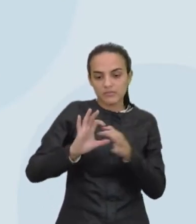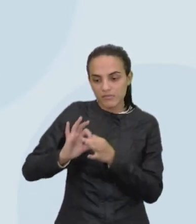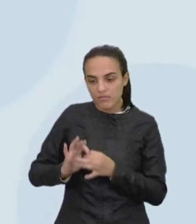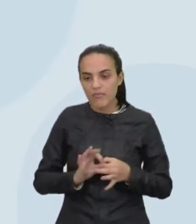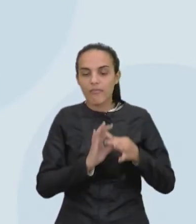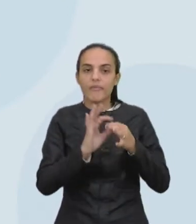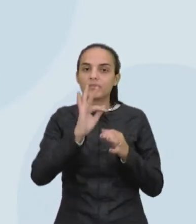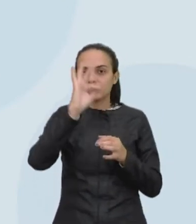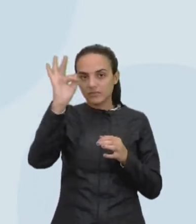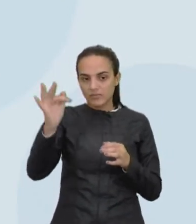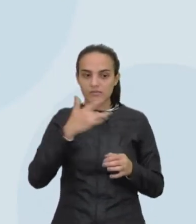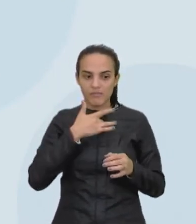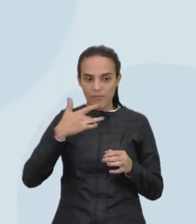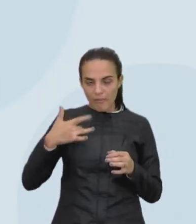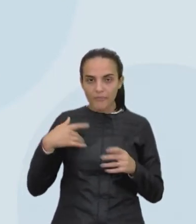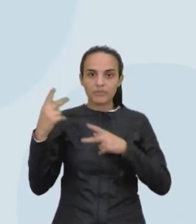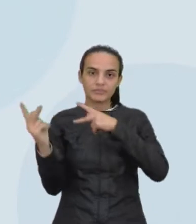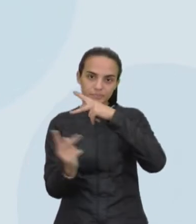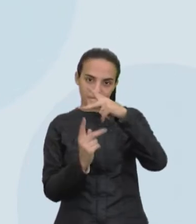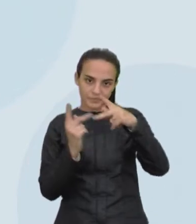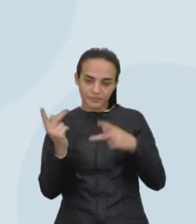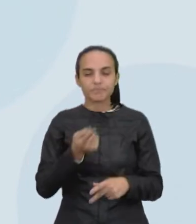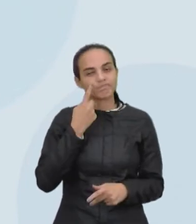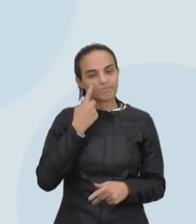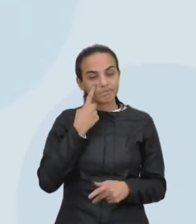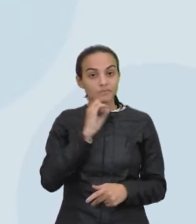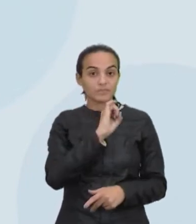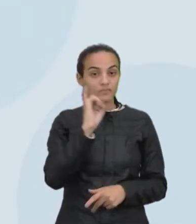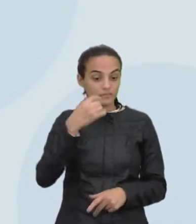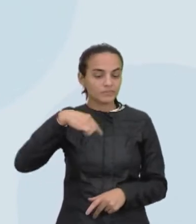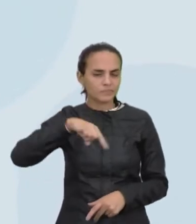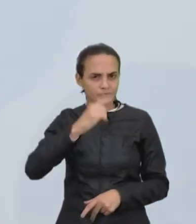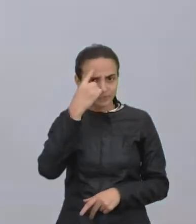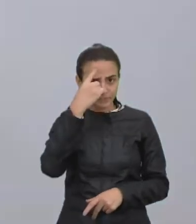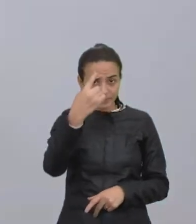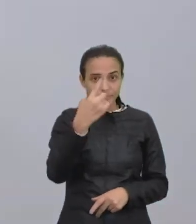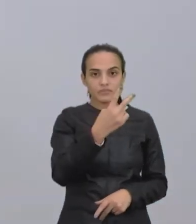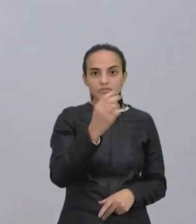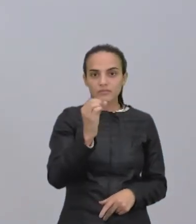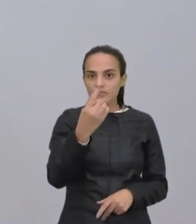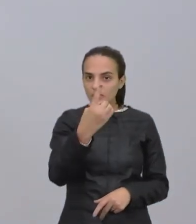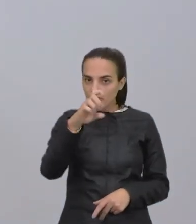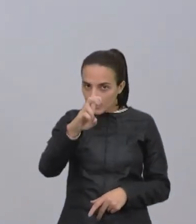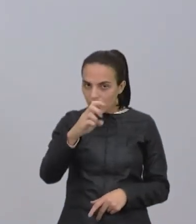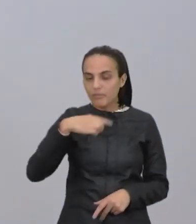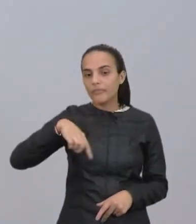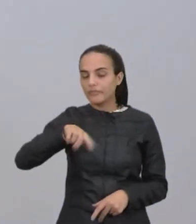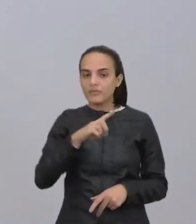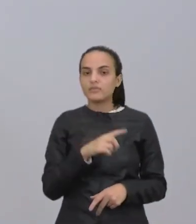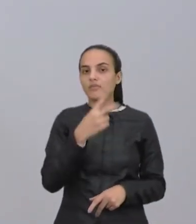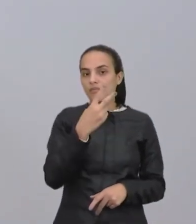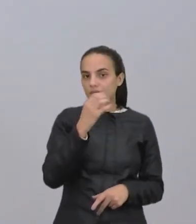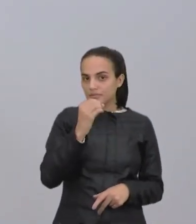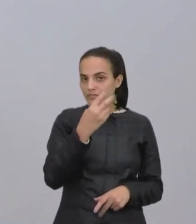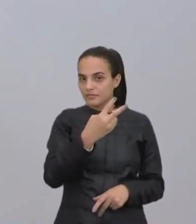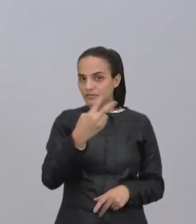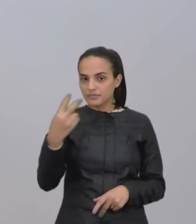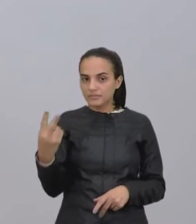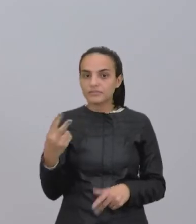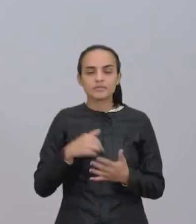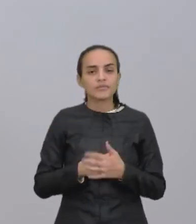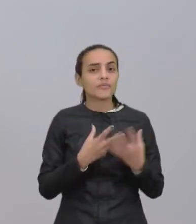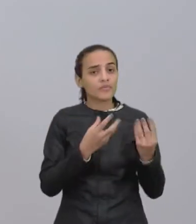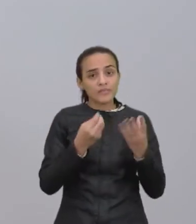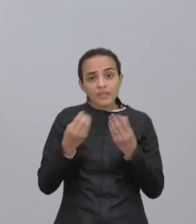futuras para a saúde planetária. Então, olha só, se a gente pensar em 2015, a gente tá em 2022, tá